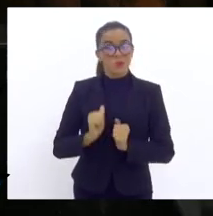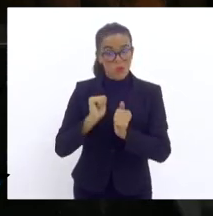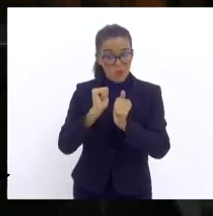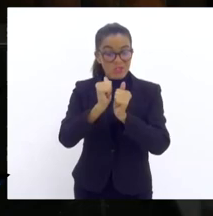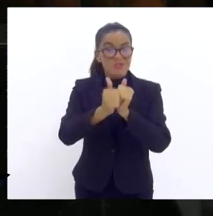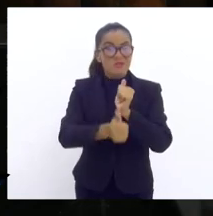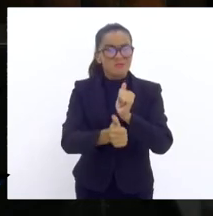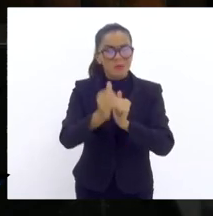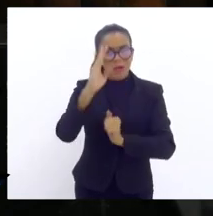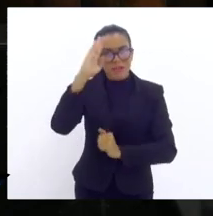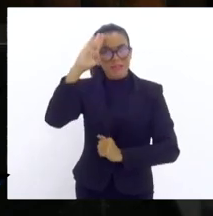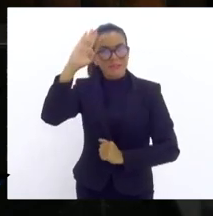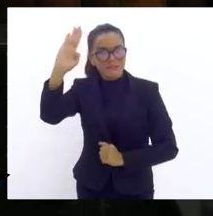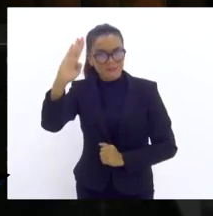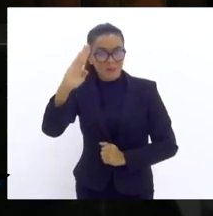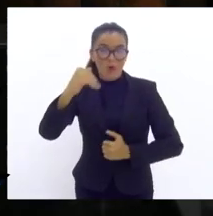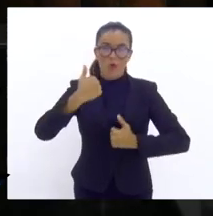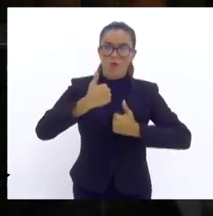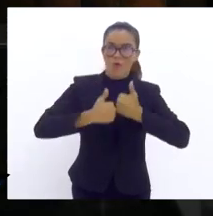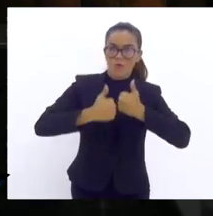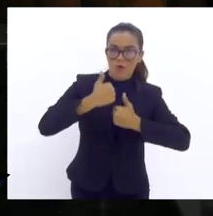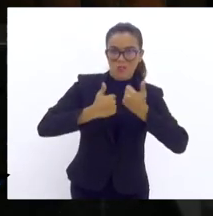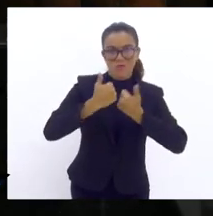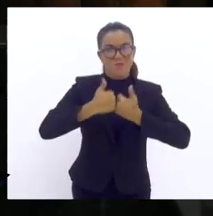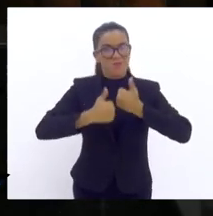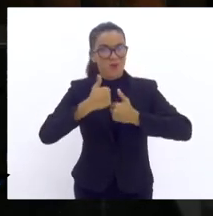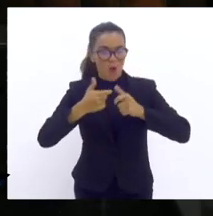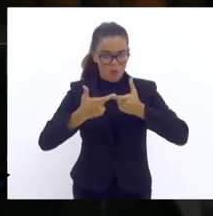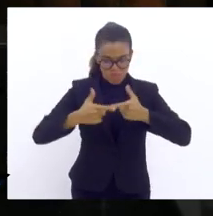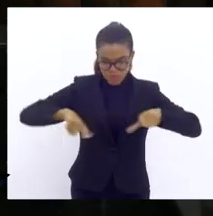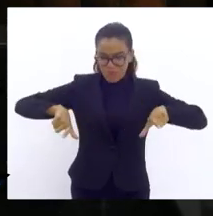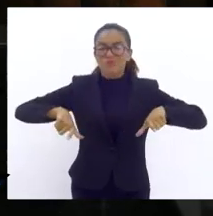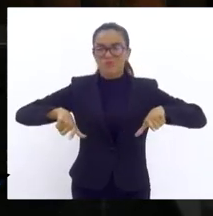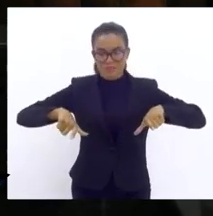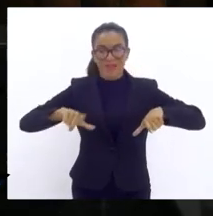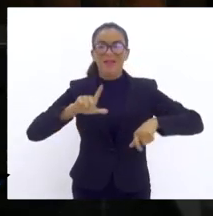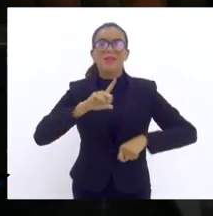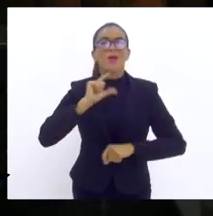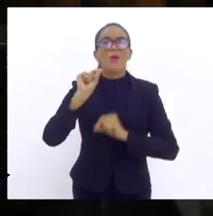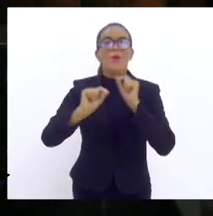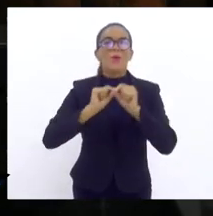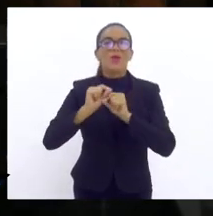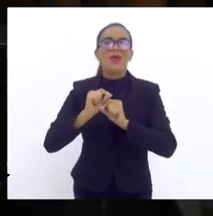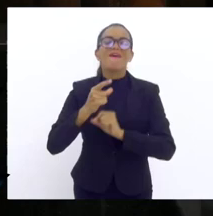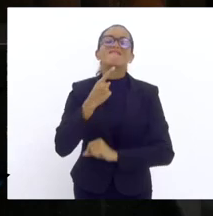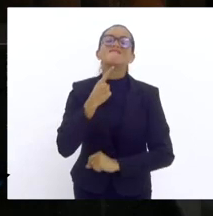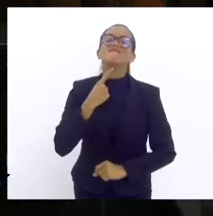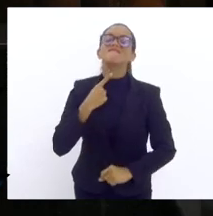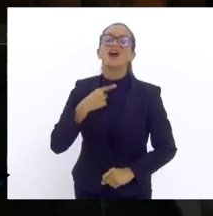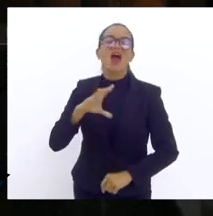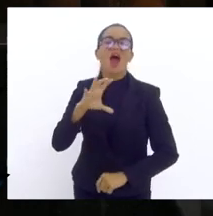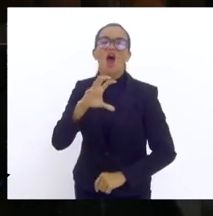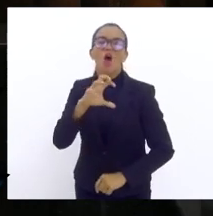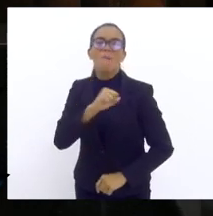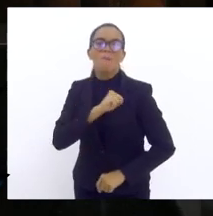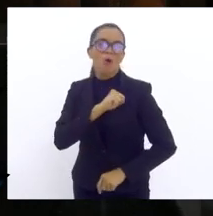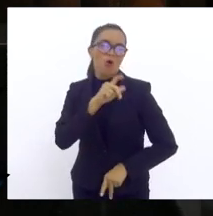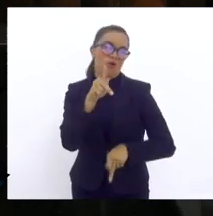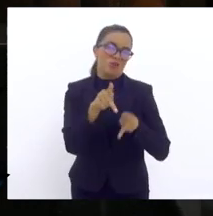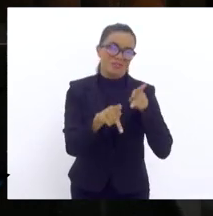principalmente o futebol, tem um imenso apelo popular. e V. Exª